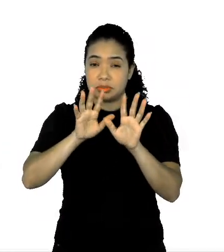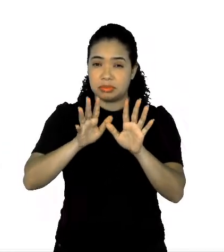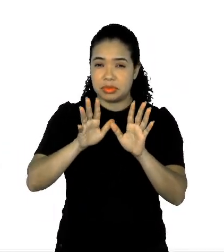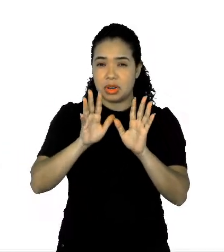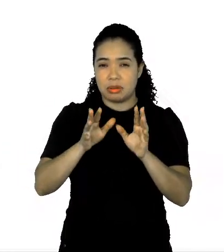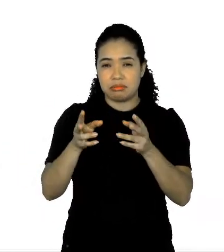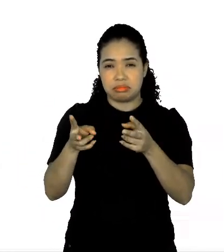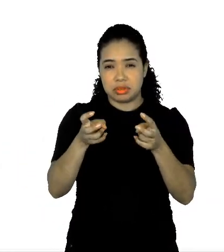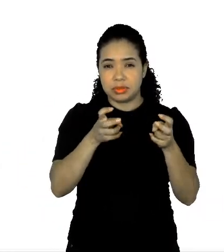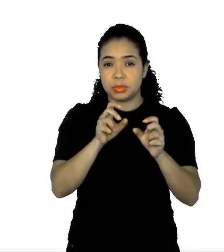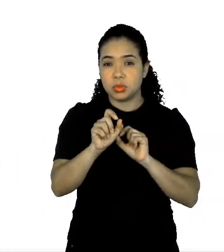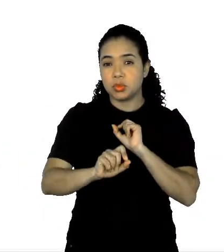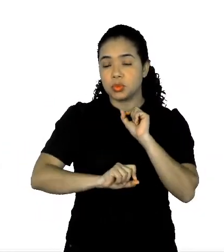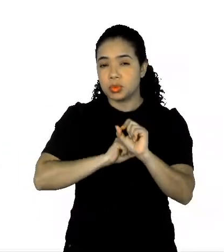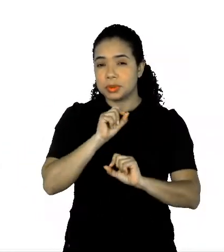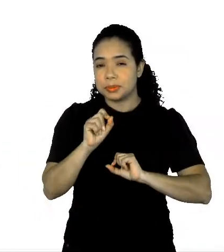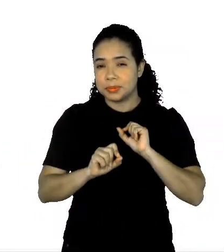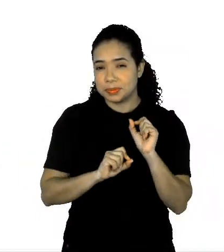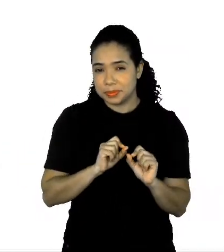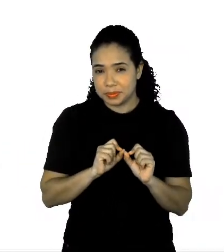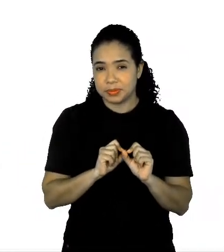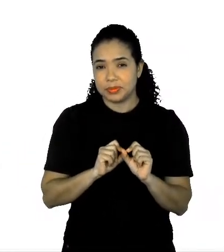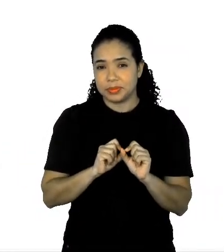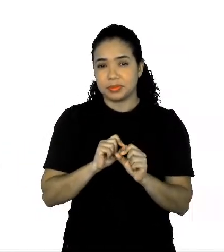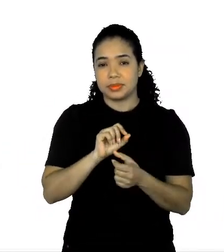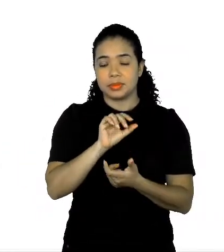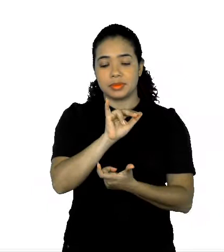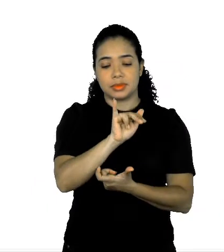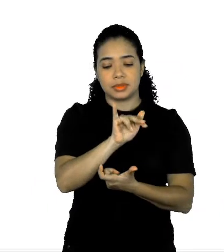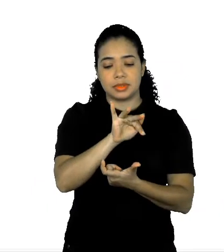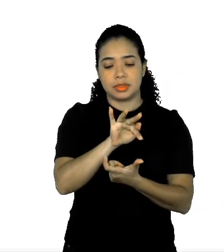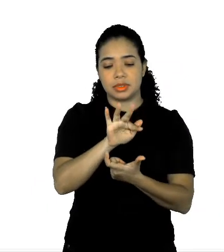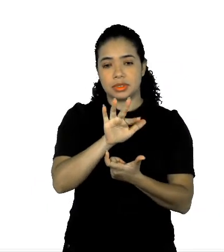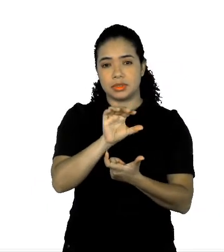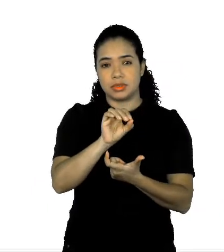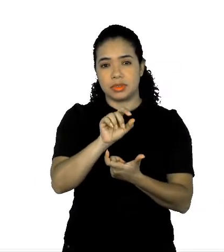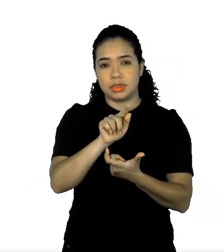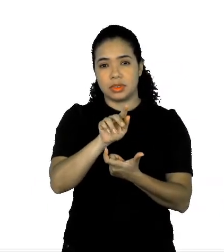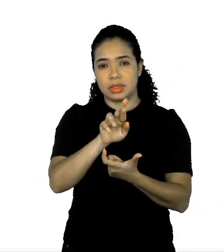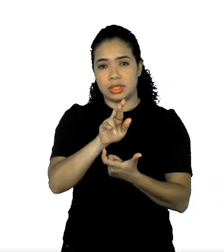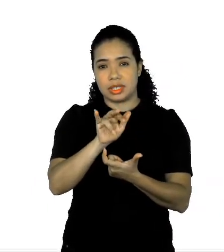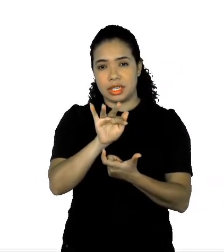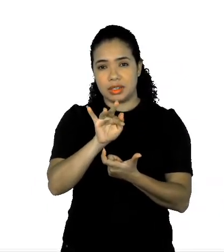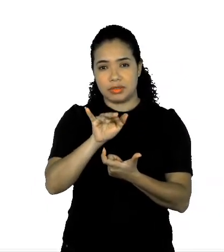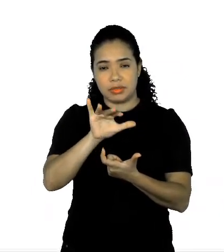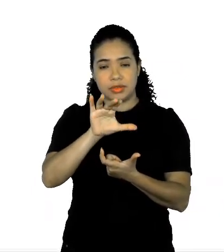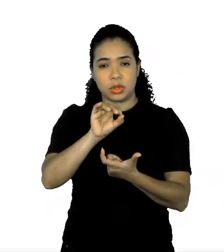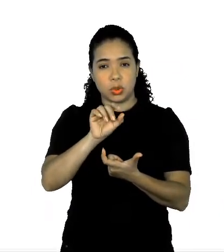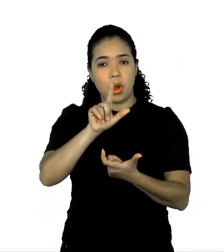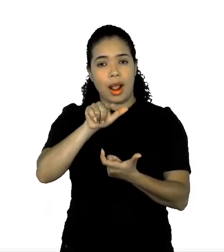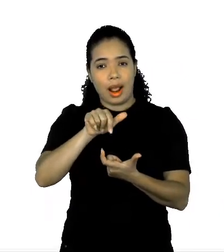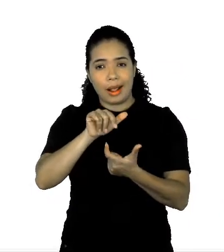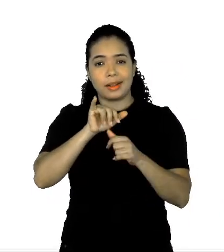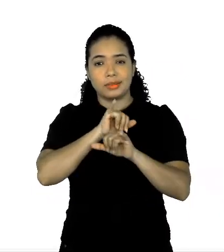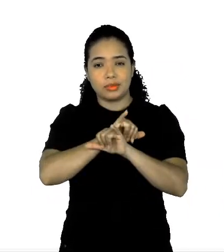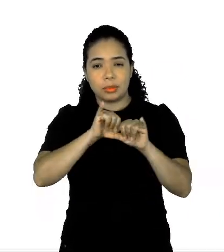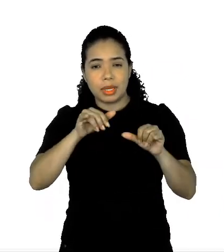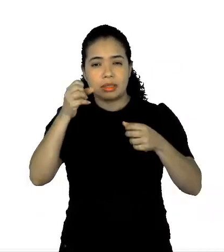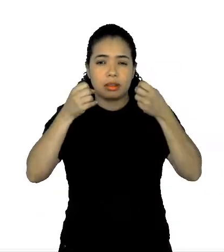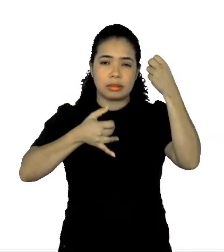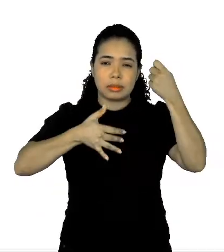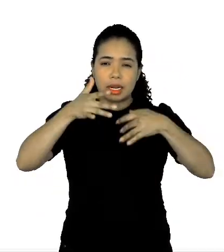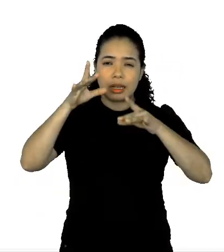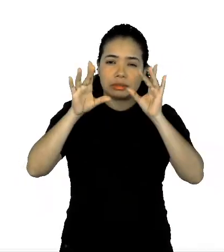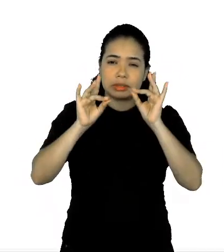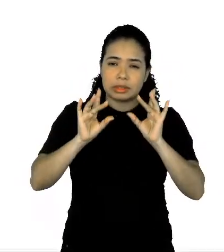que a infografia é caracterizada pelas ilustrações explicativas sobre